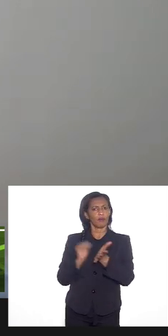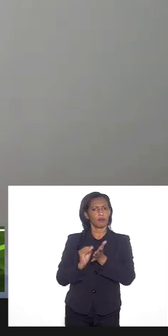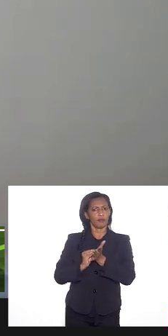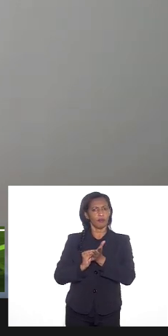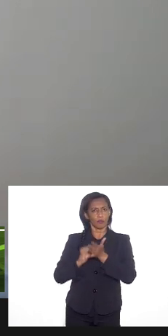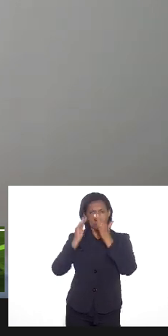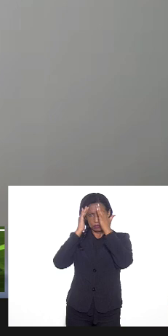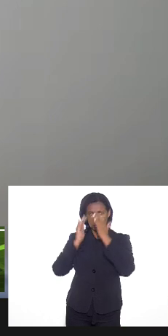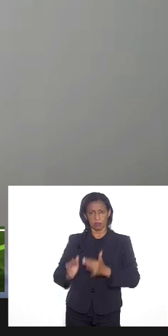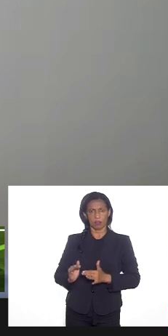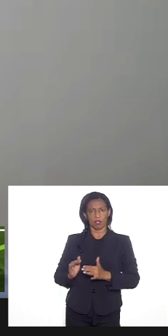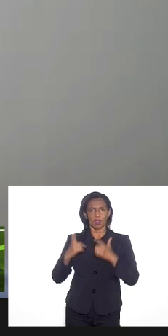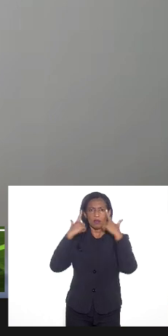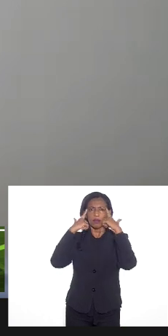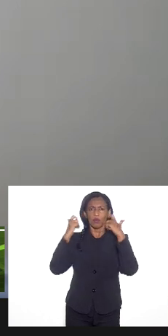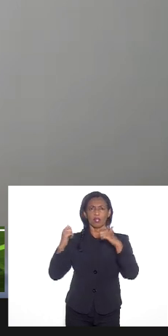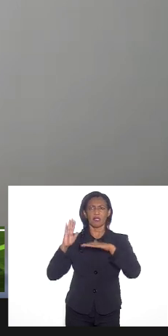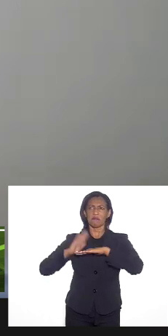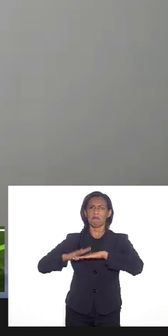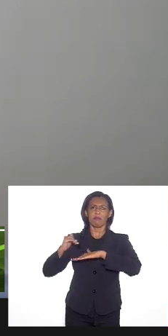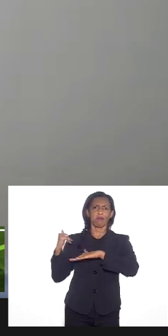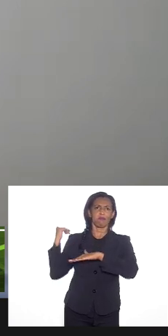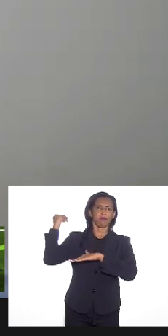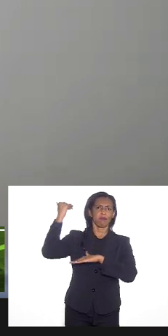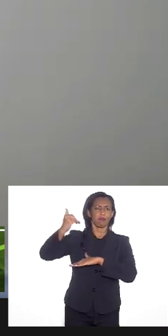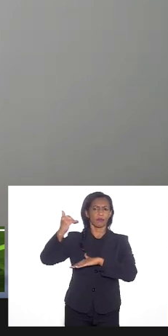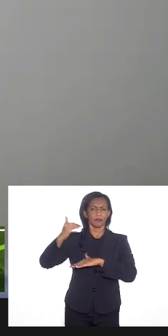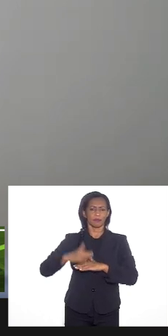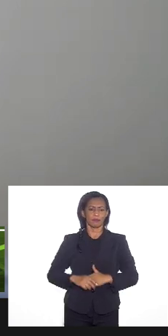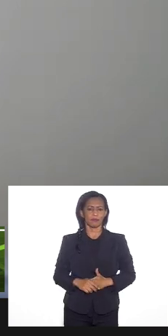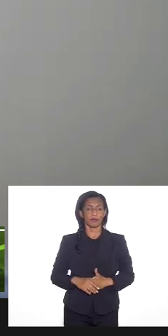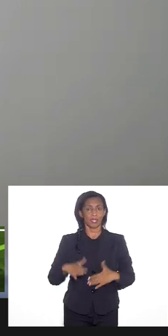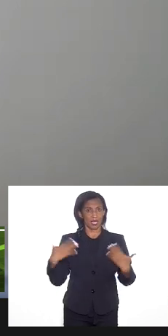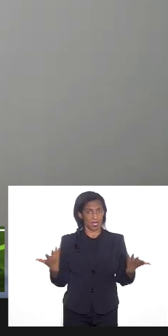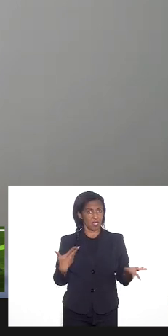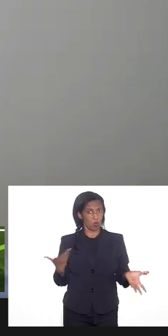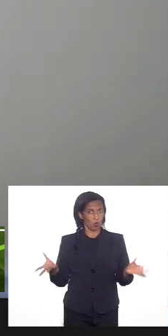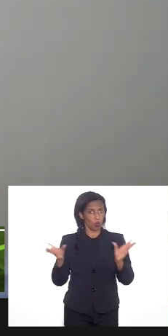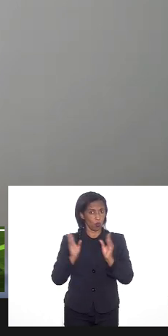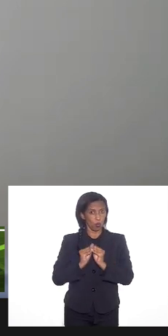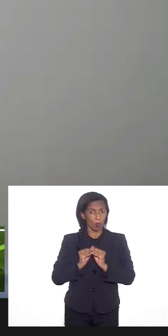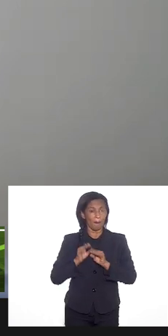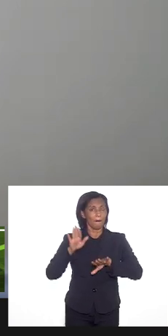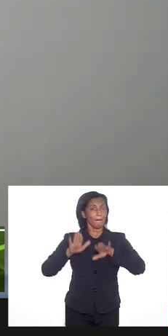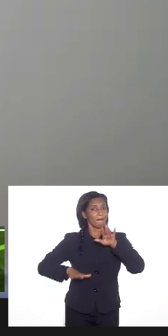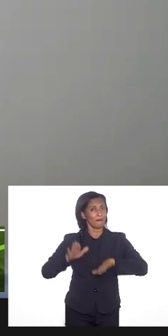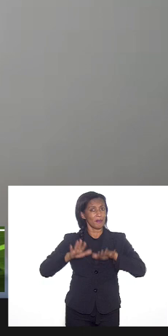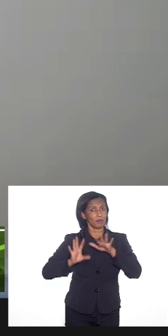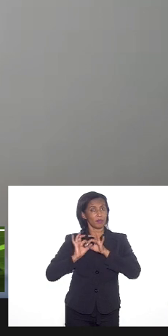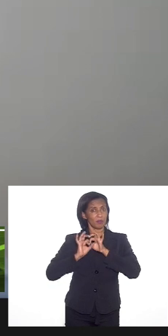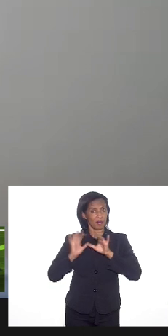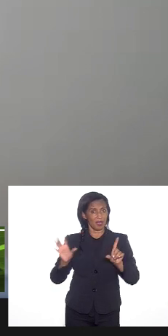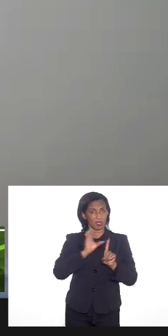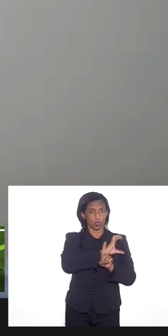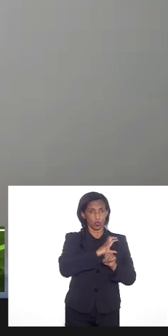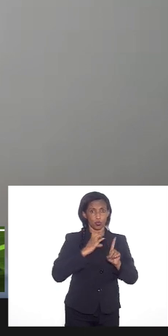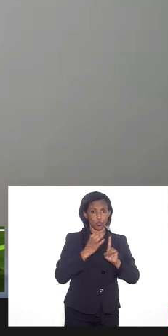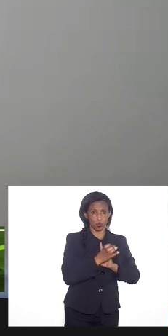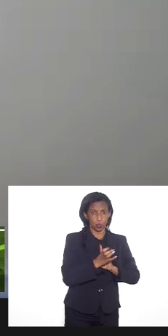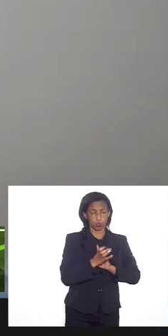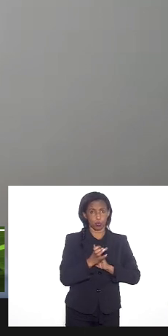violência é muito mais do que intolerância aliás e aí concluo mesmo a liberdade de crença e de culto estando